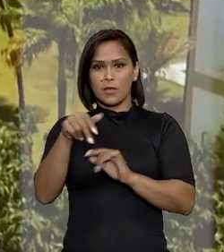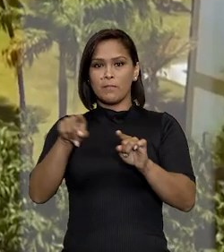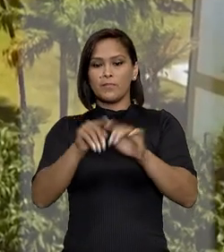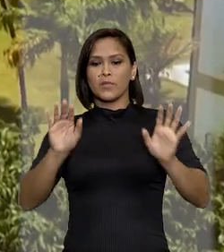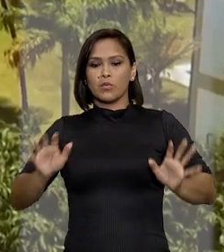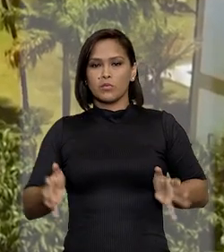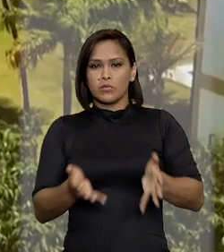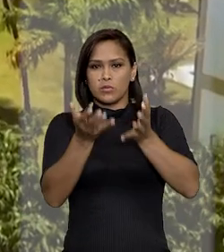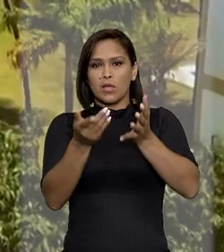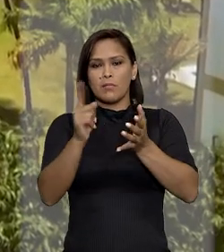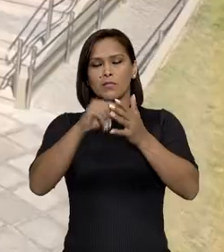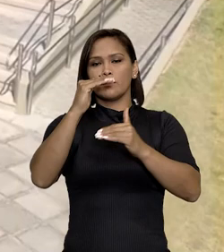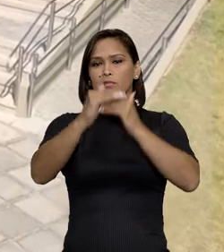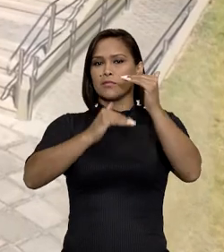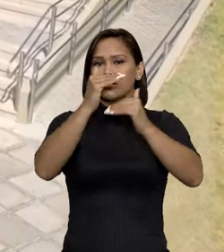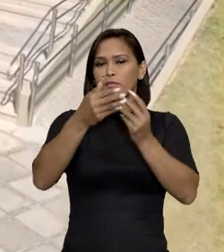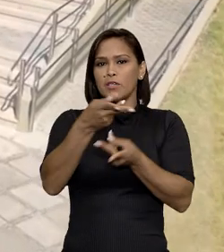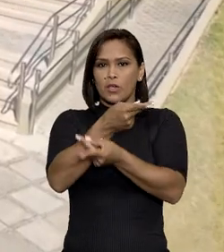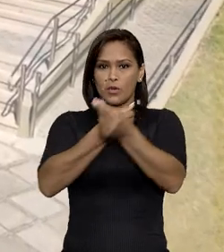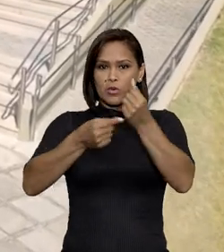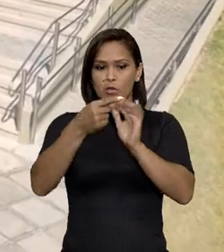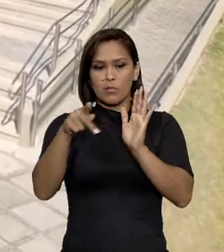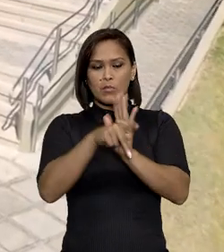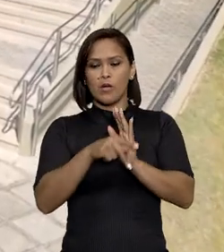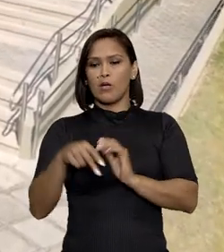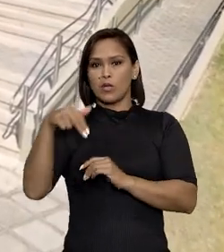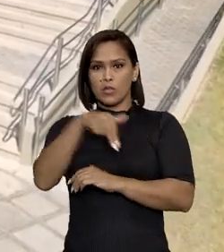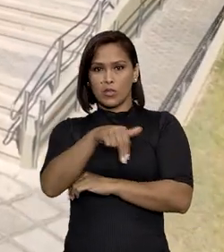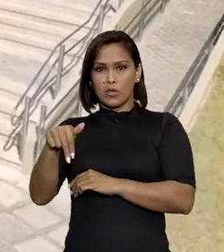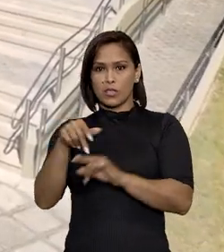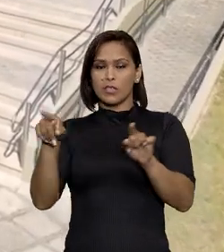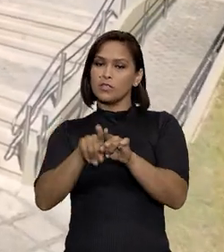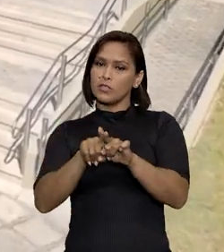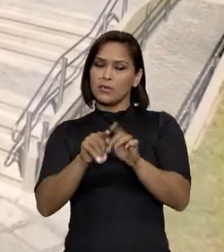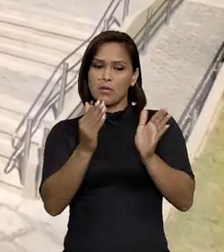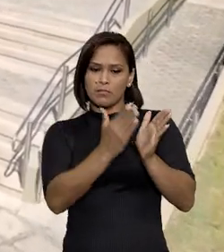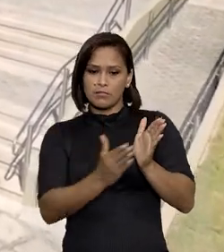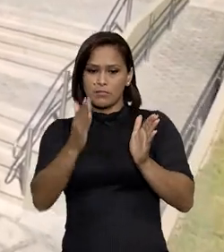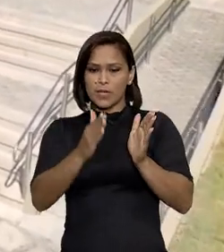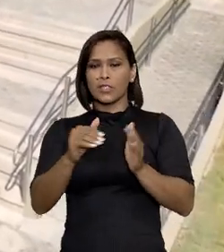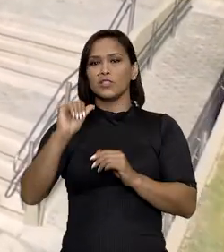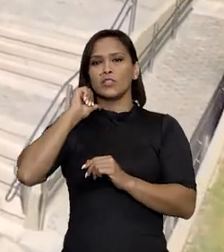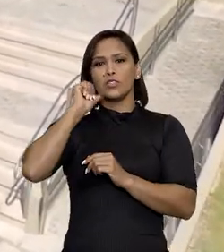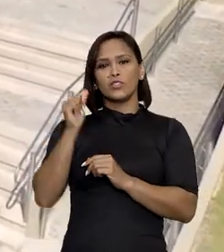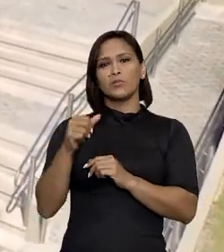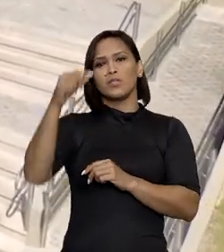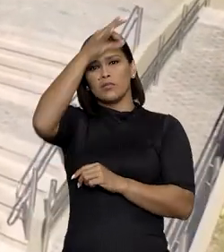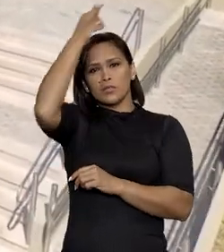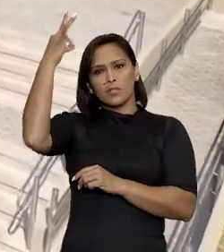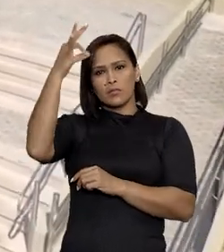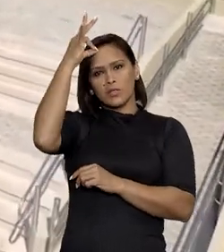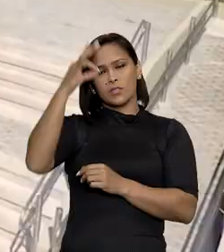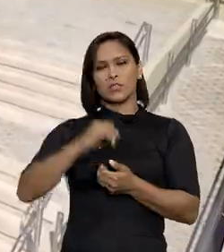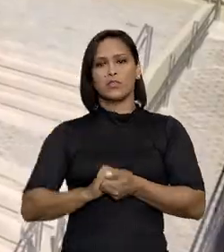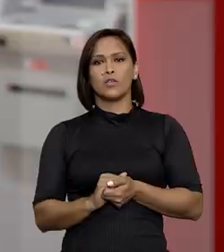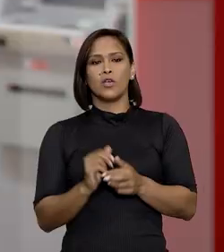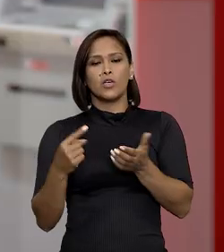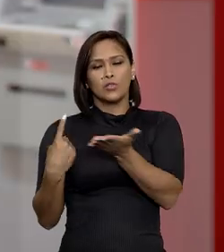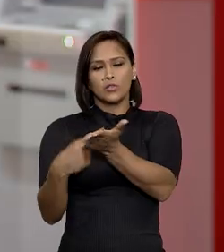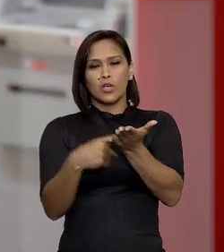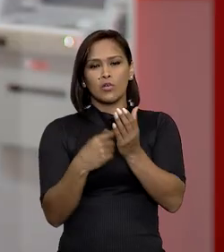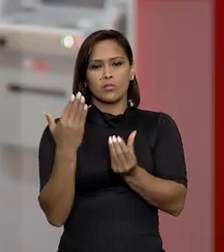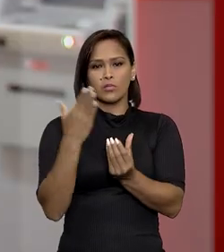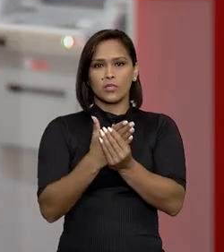do Nordeste, contribuindo para o desenvolvimento econômico da região nordeste e também de parte de Minas Gerais e do Espírito Santo.